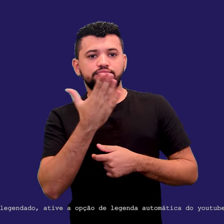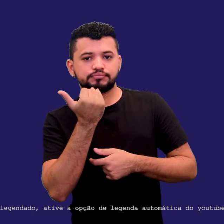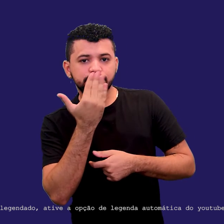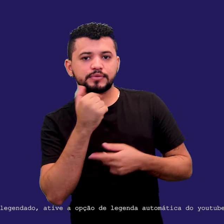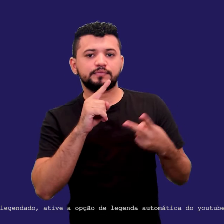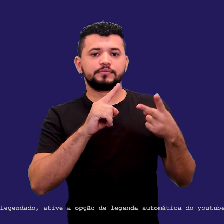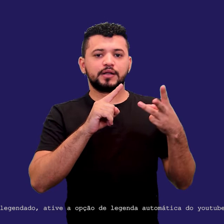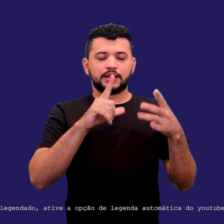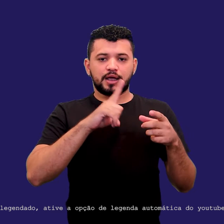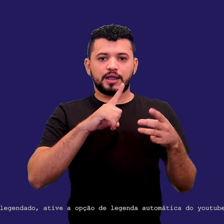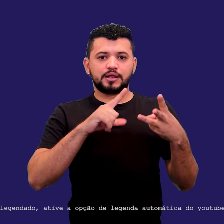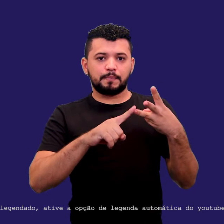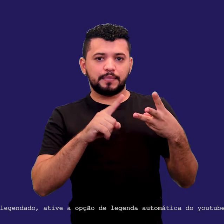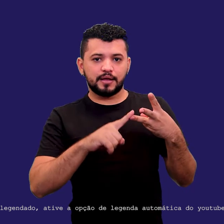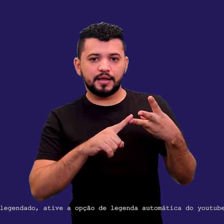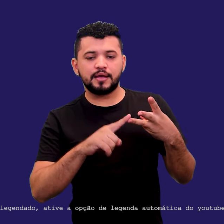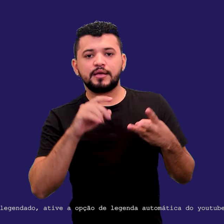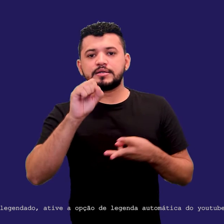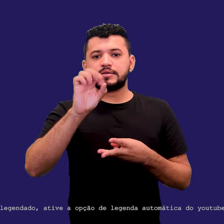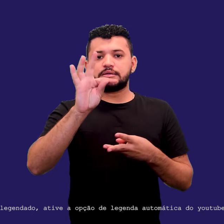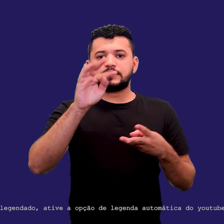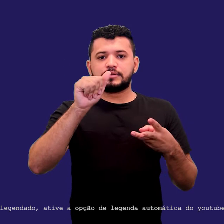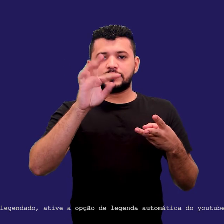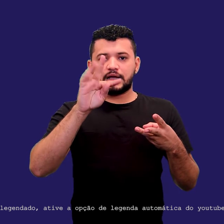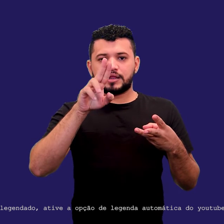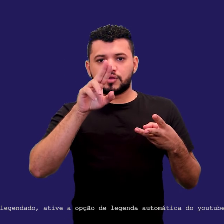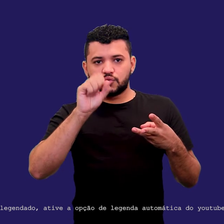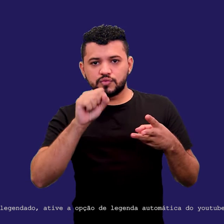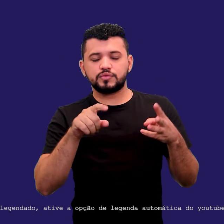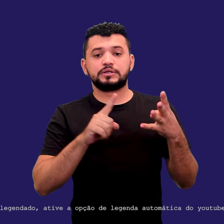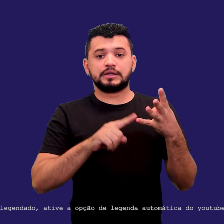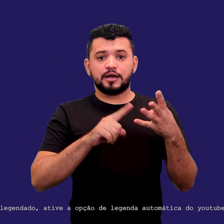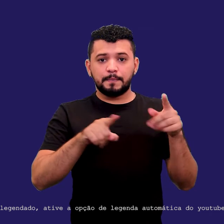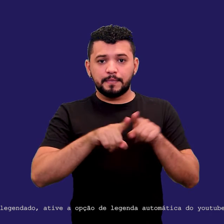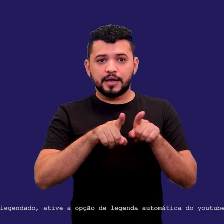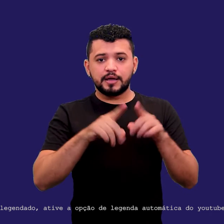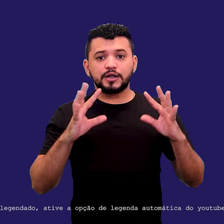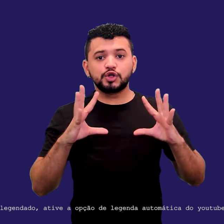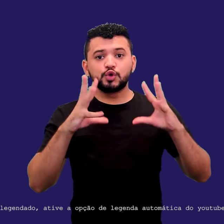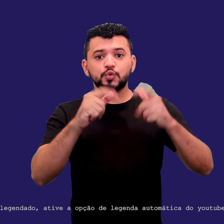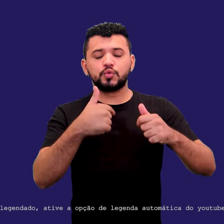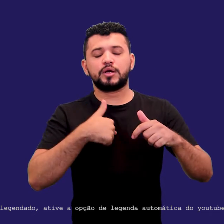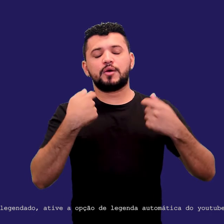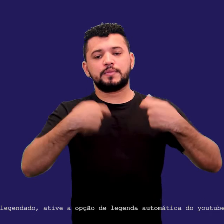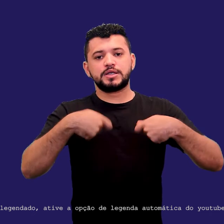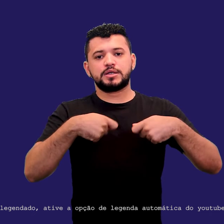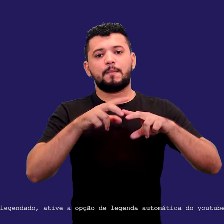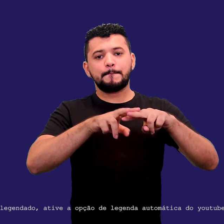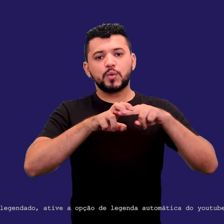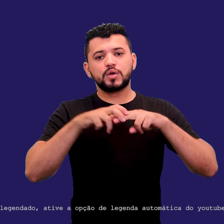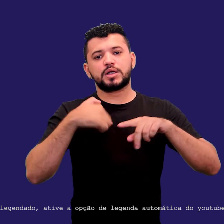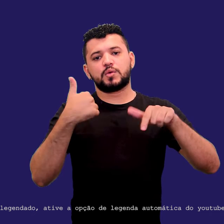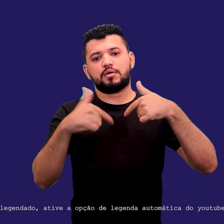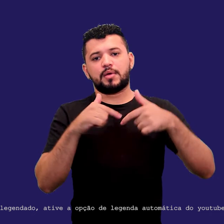obter status, eu trabalho para a satisfação das minhas necessidades. E, inclusive, o não